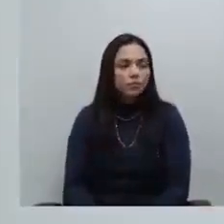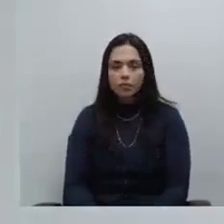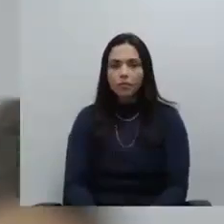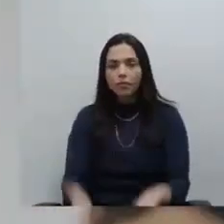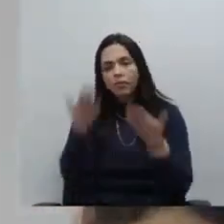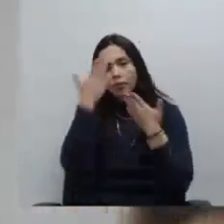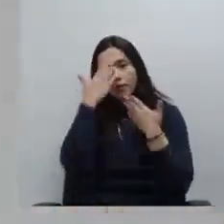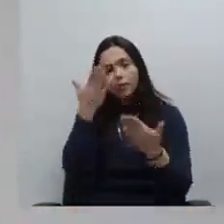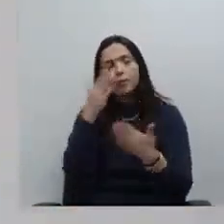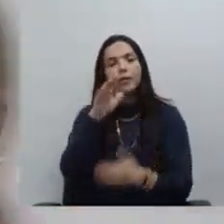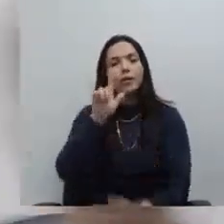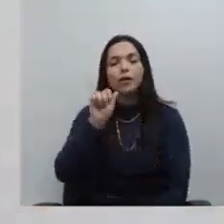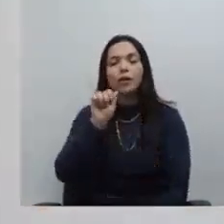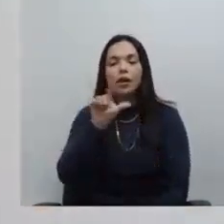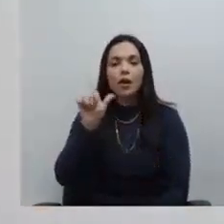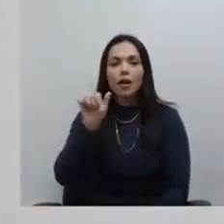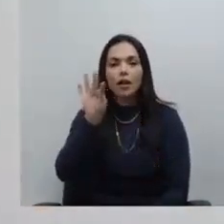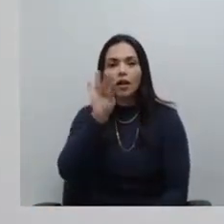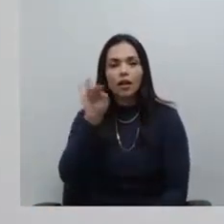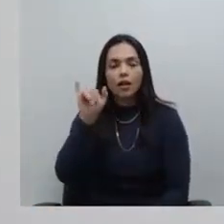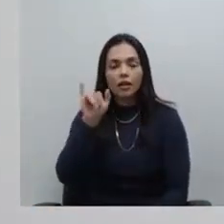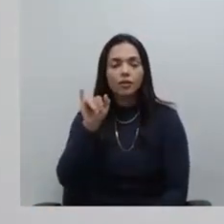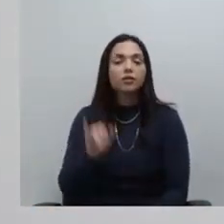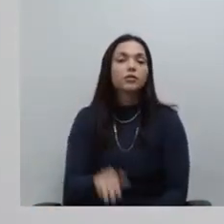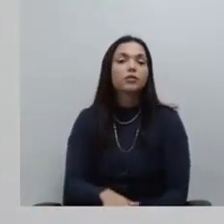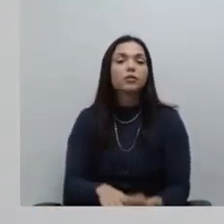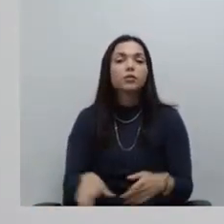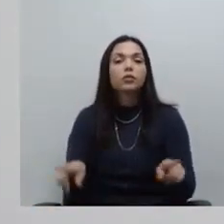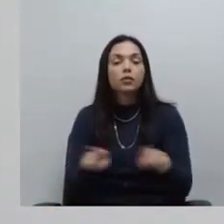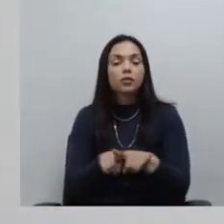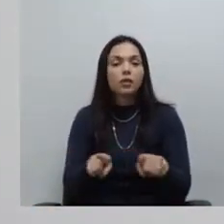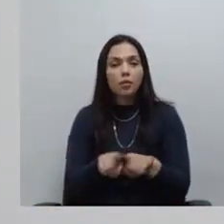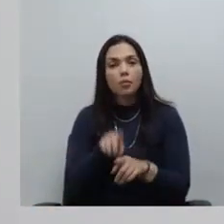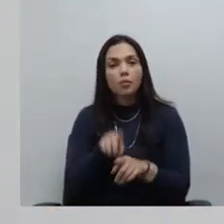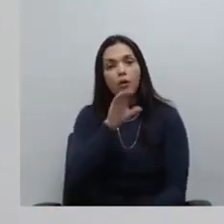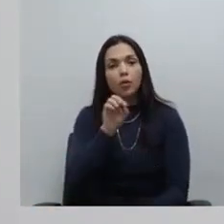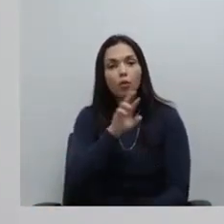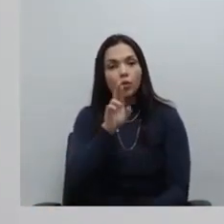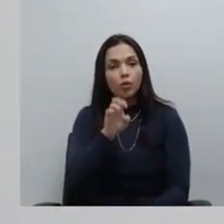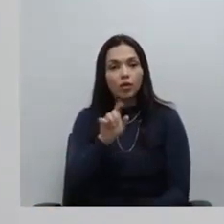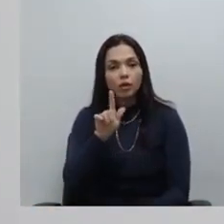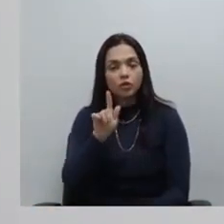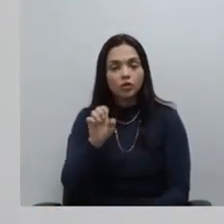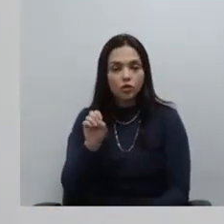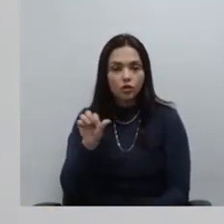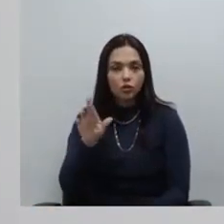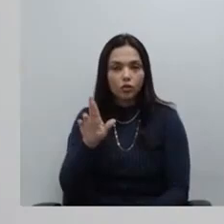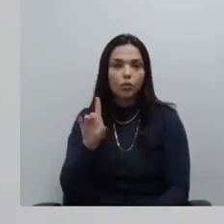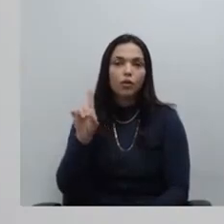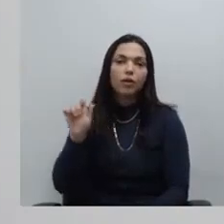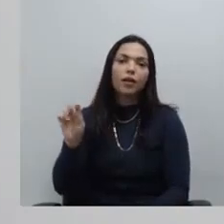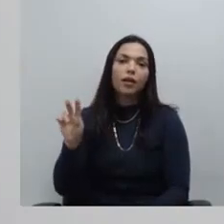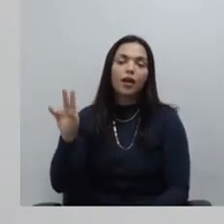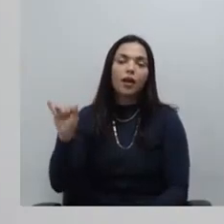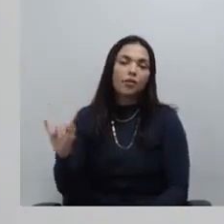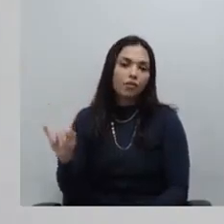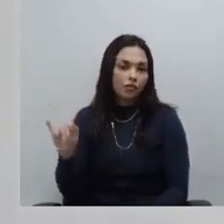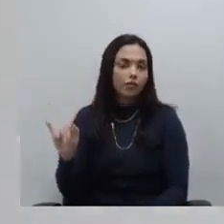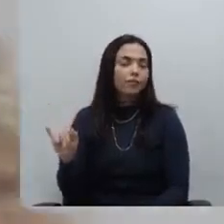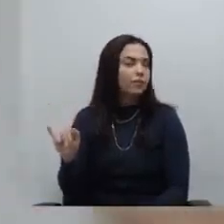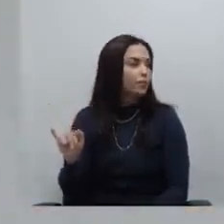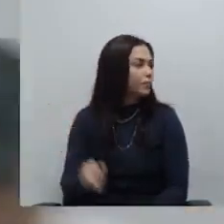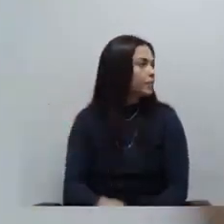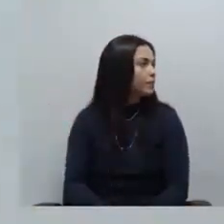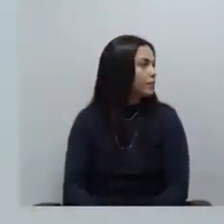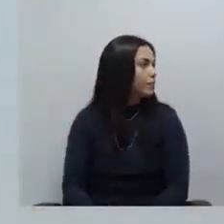presidente Galati próximo inscrito excelentíssimo corredor da defensoria pública geral Davi Depné Filho com a palavra